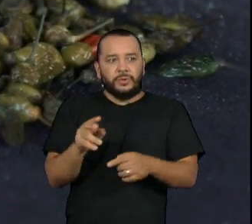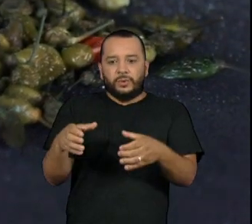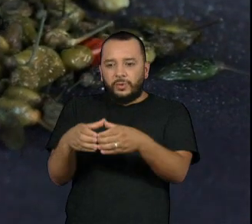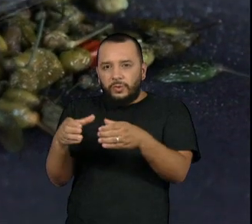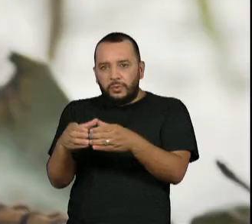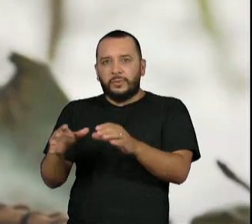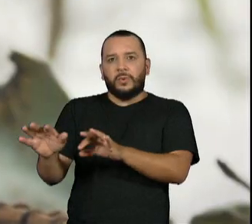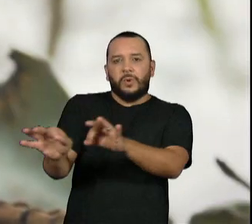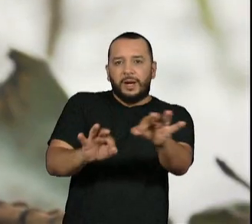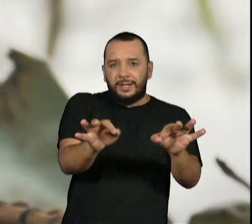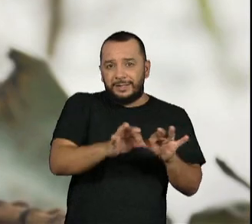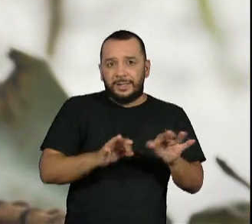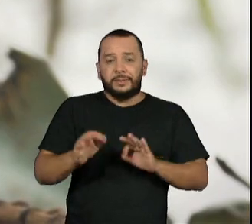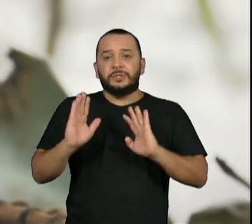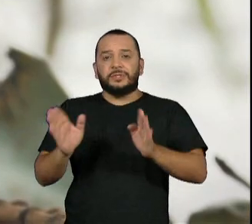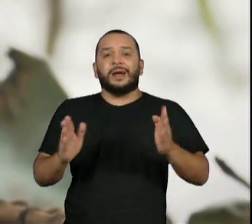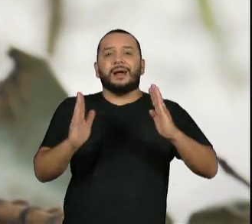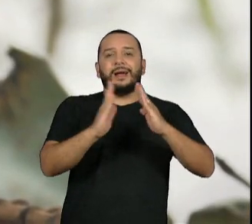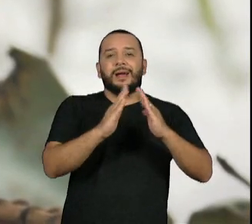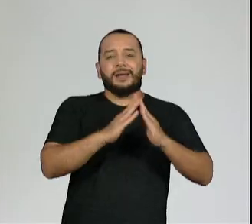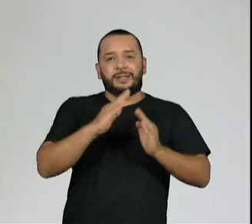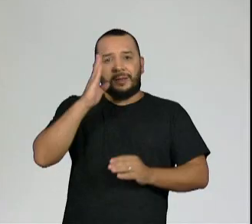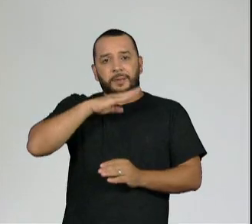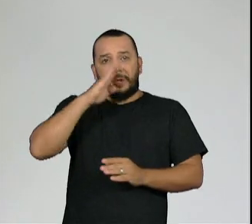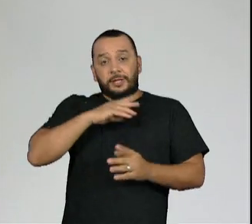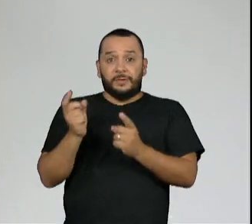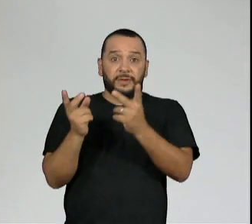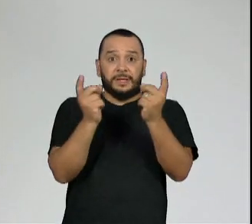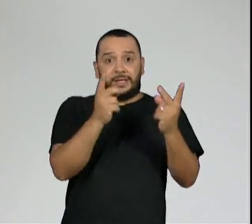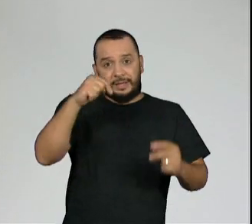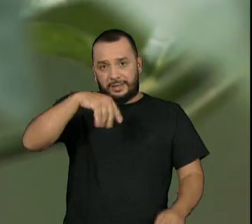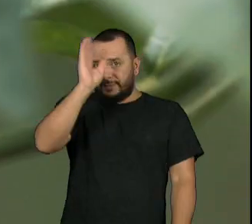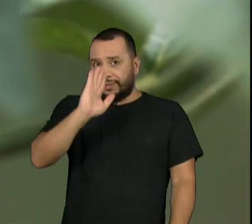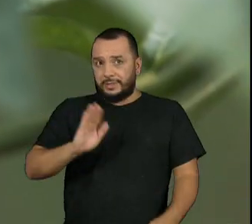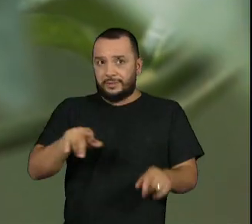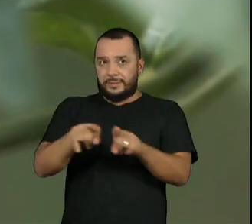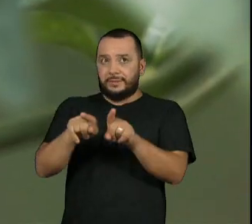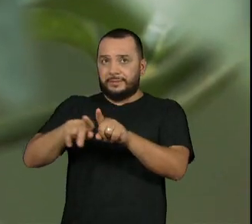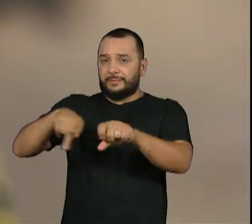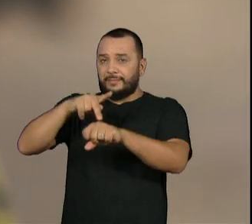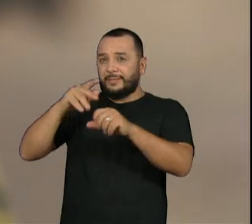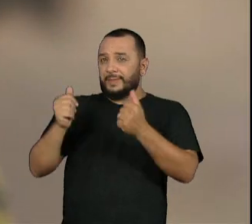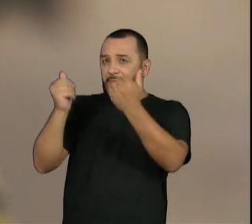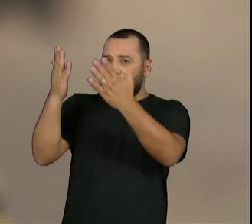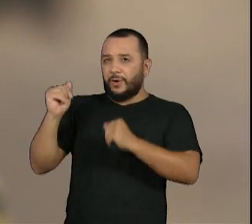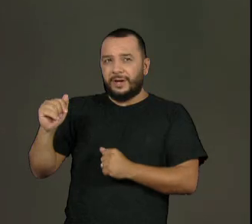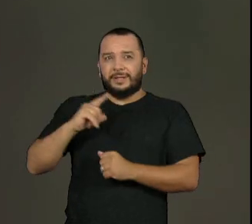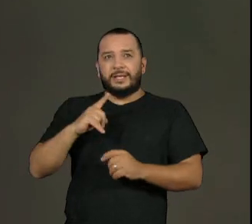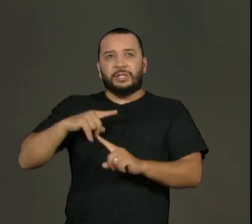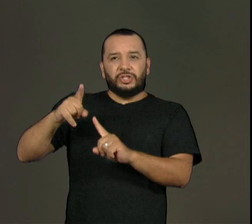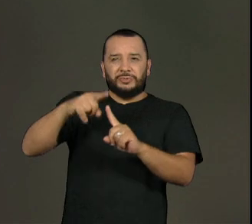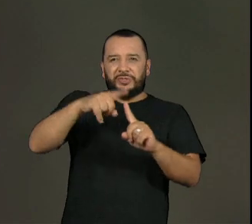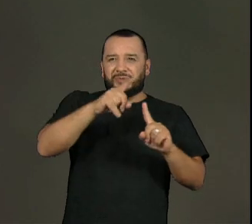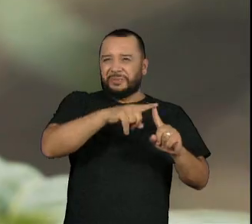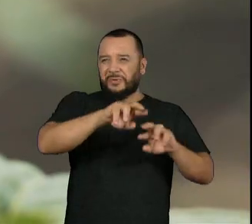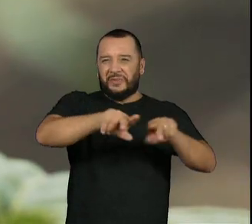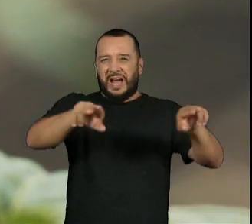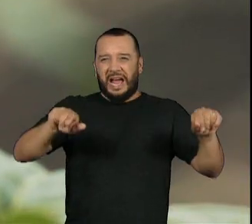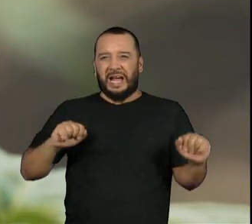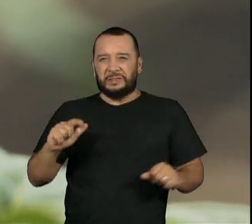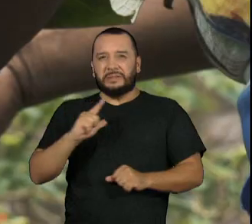casas da pimenta para vender o produto para o Brasil e o exterior. A diversidade impressiona. Foram